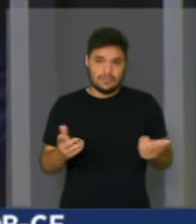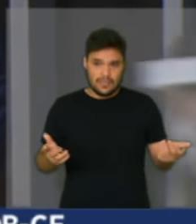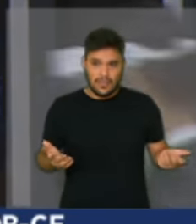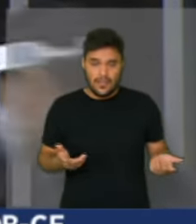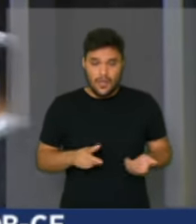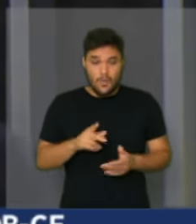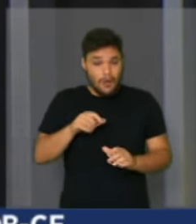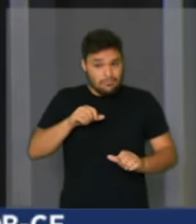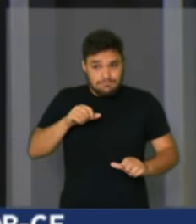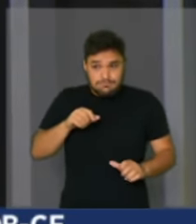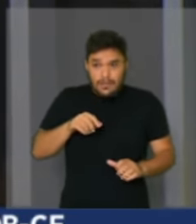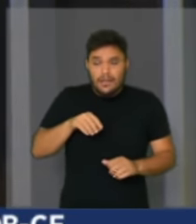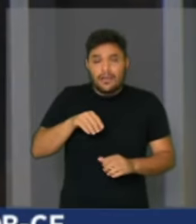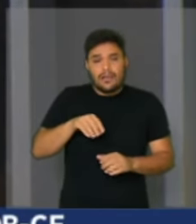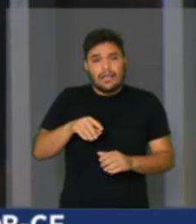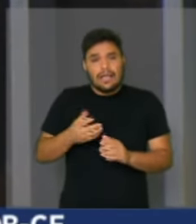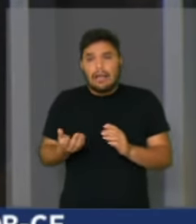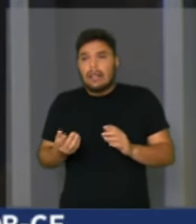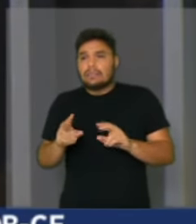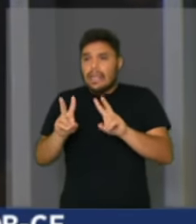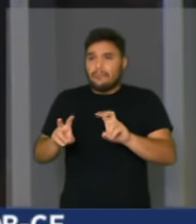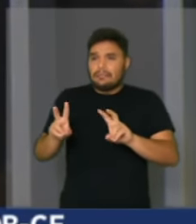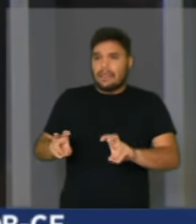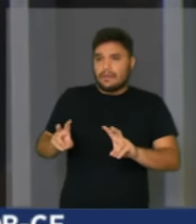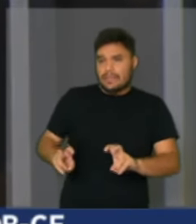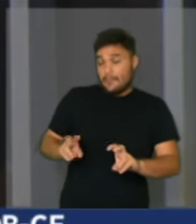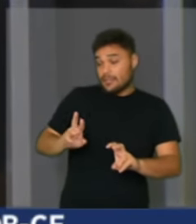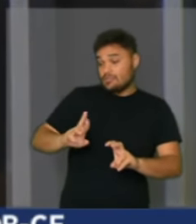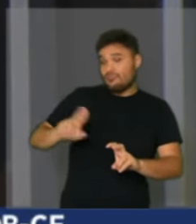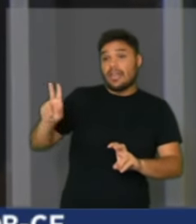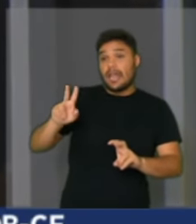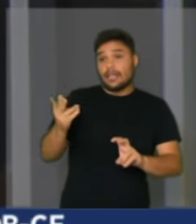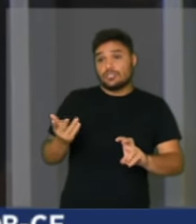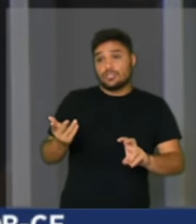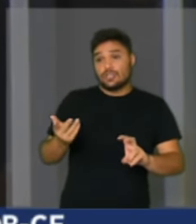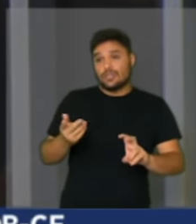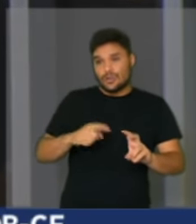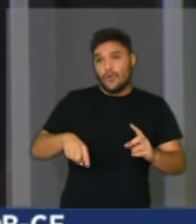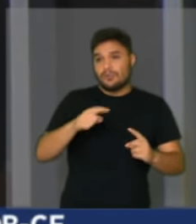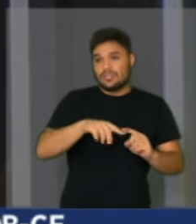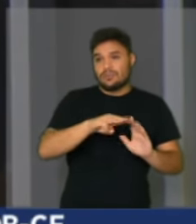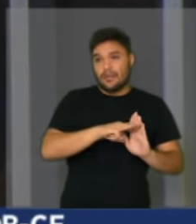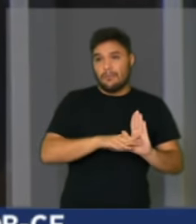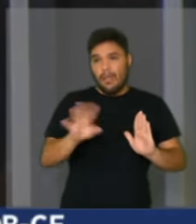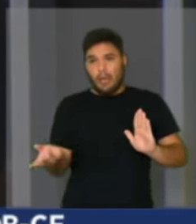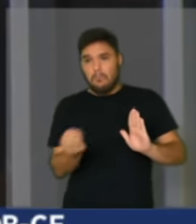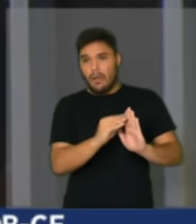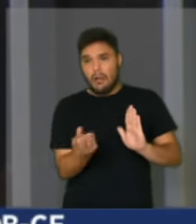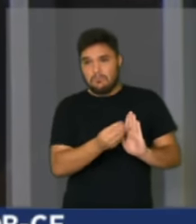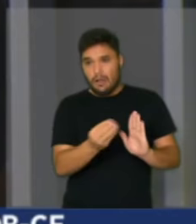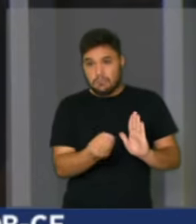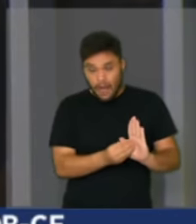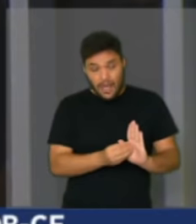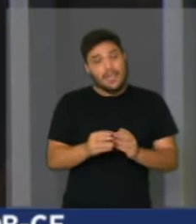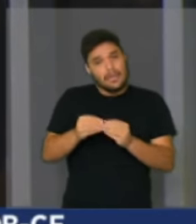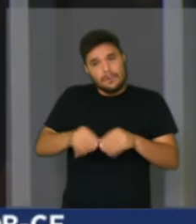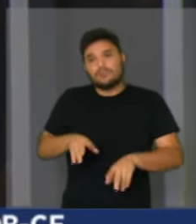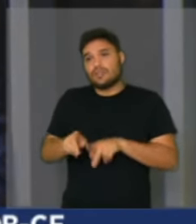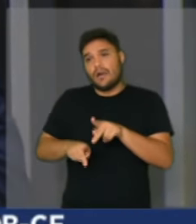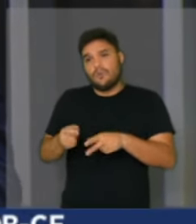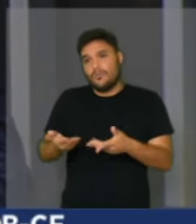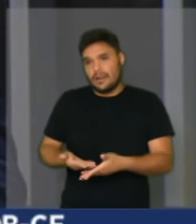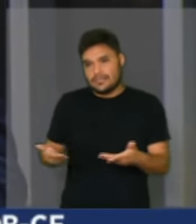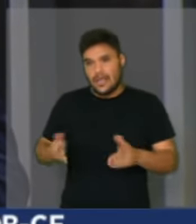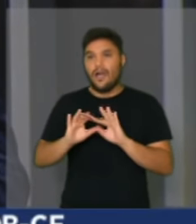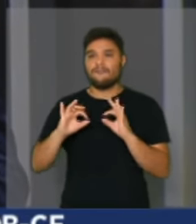verdadeira plantação de jabutis que a conta termina sendo transferida para o já tão sofrido consumidor final. A